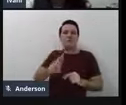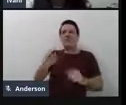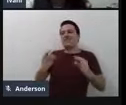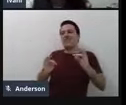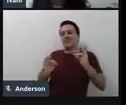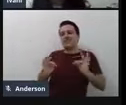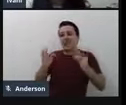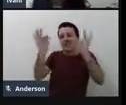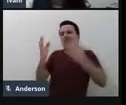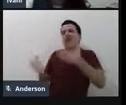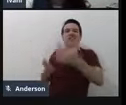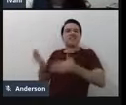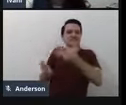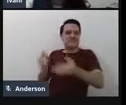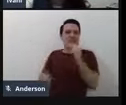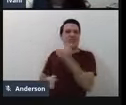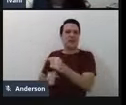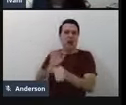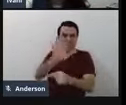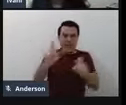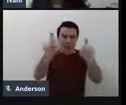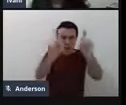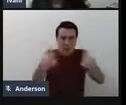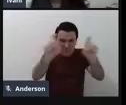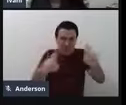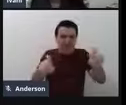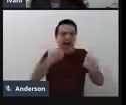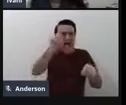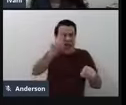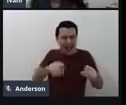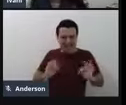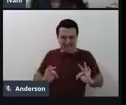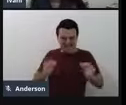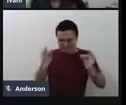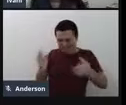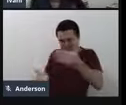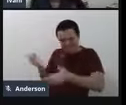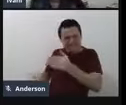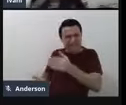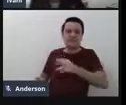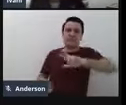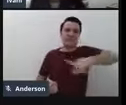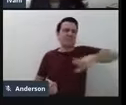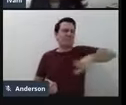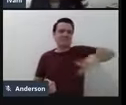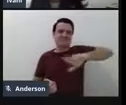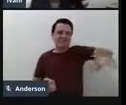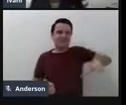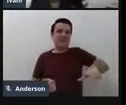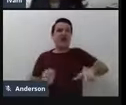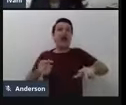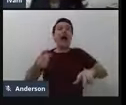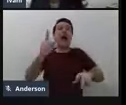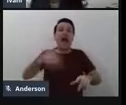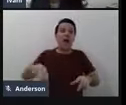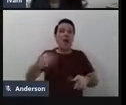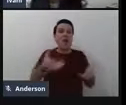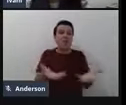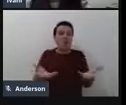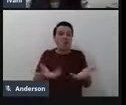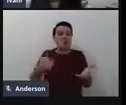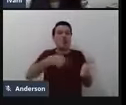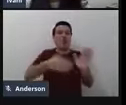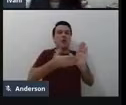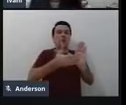não passou a ser um recurso de tecnologia assistiva. Então, é isso que, né, que a gente se propôs na noite de hoje,